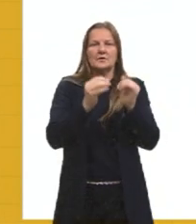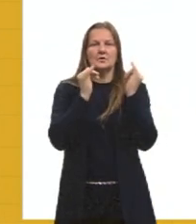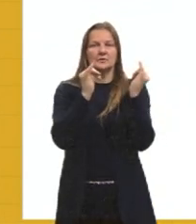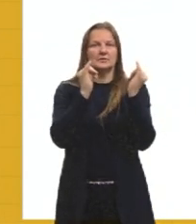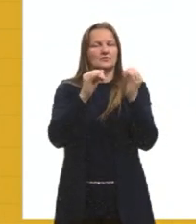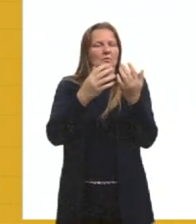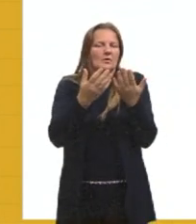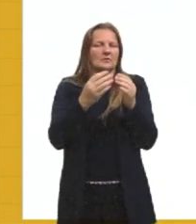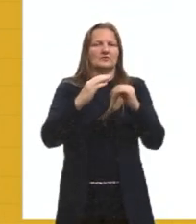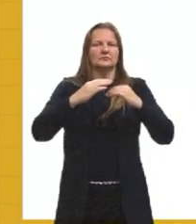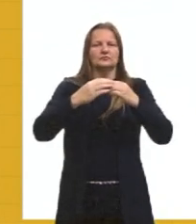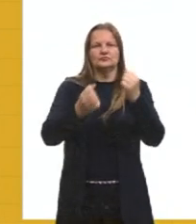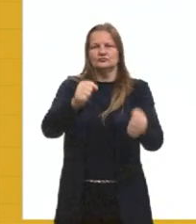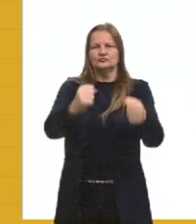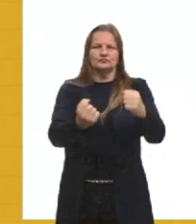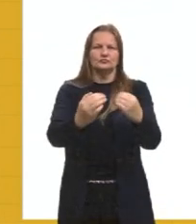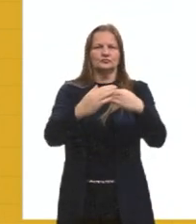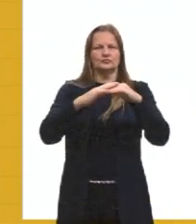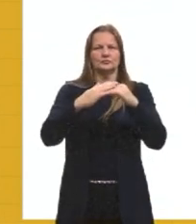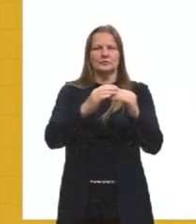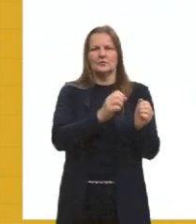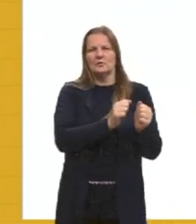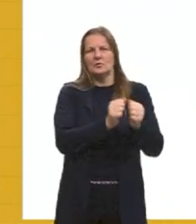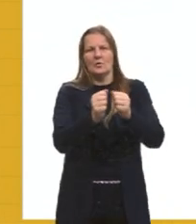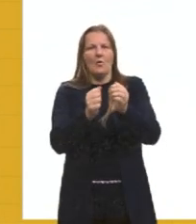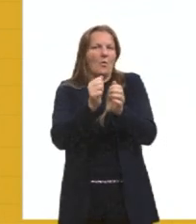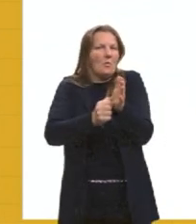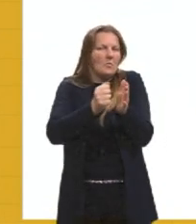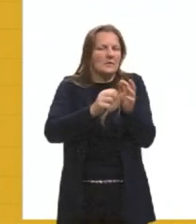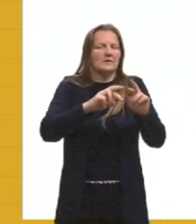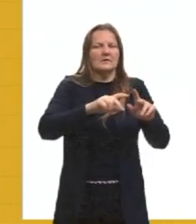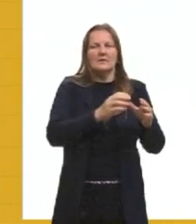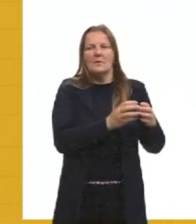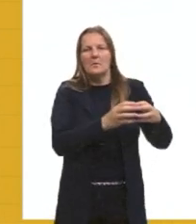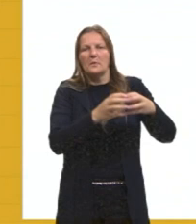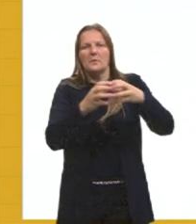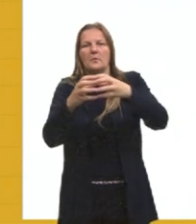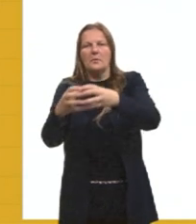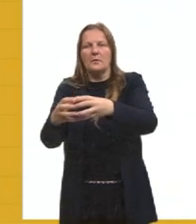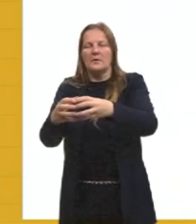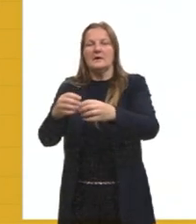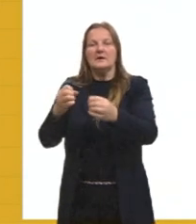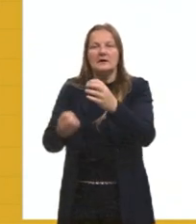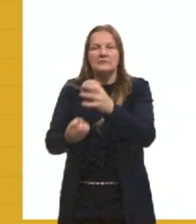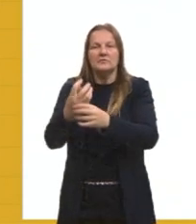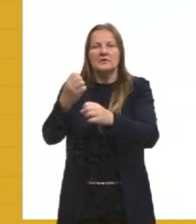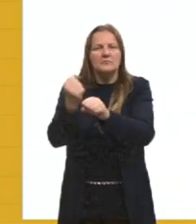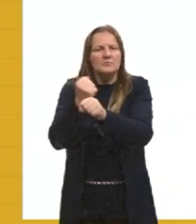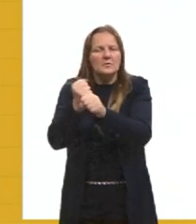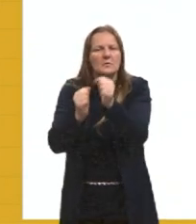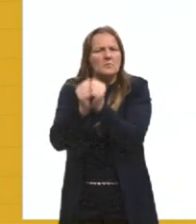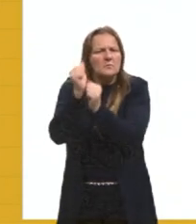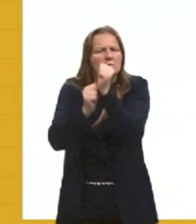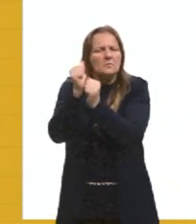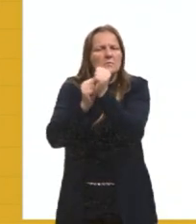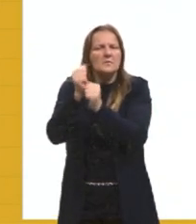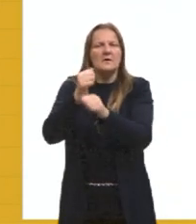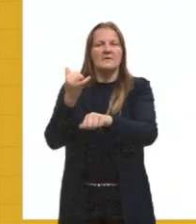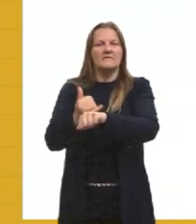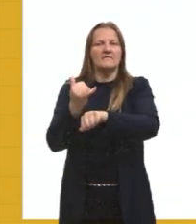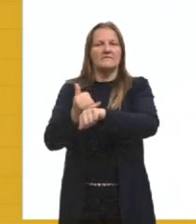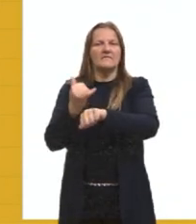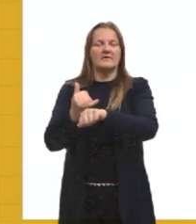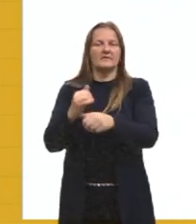relacionada à utilização desse minério e formar o ferro, né, que vai ser utilizado em outros lugares. Leva o ferro